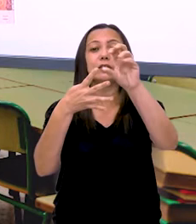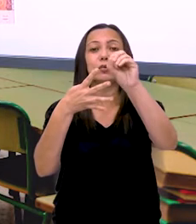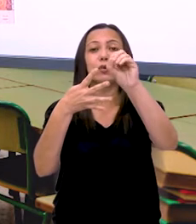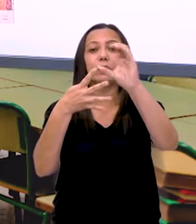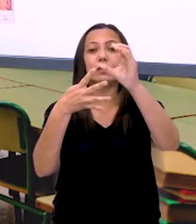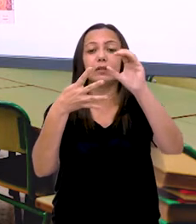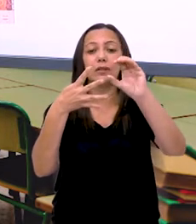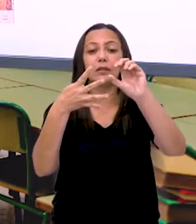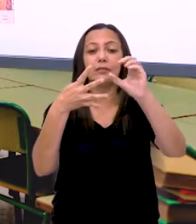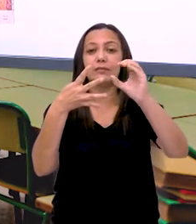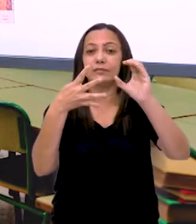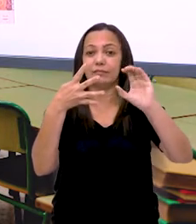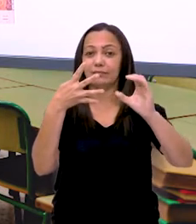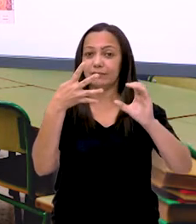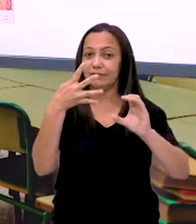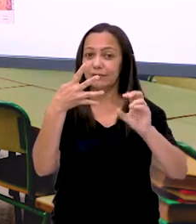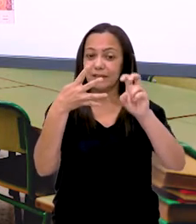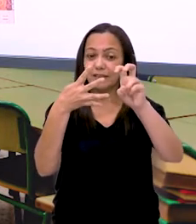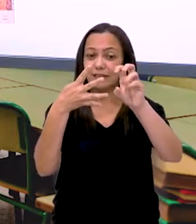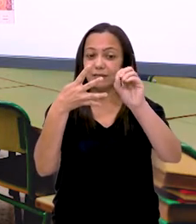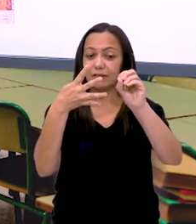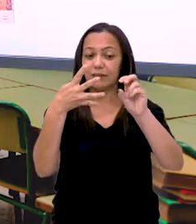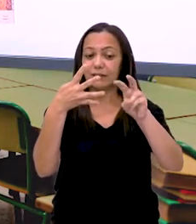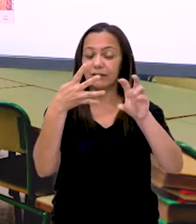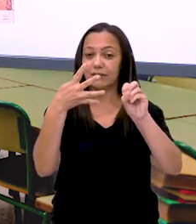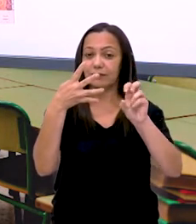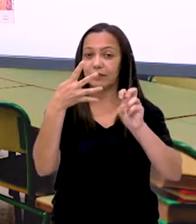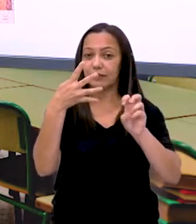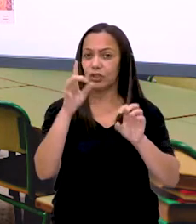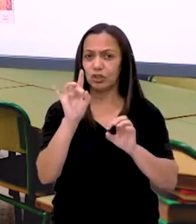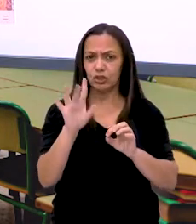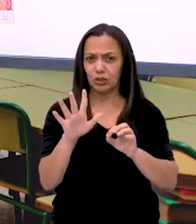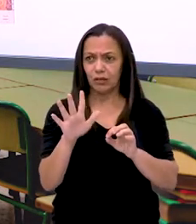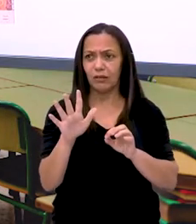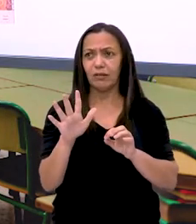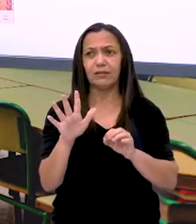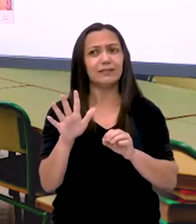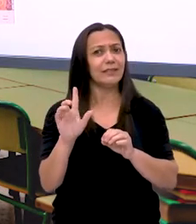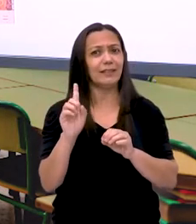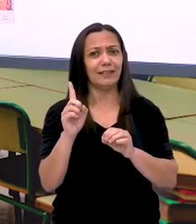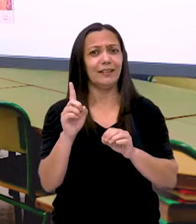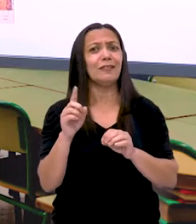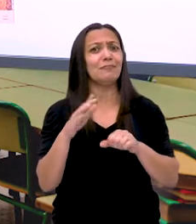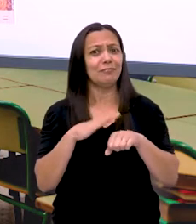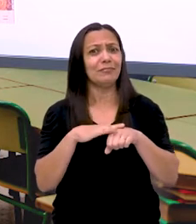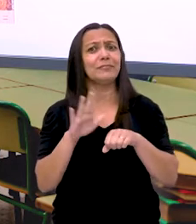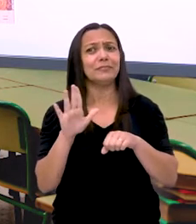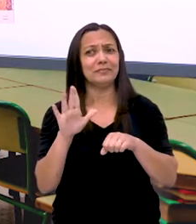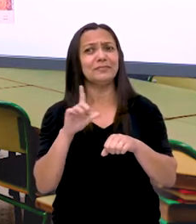moedas de 50 centavos. Será que é só isso? Não, tem mais.